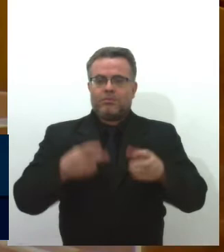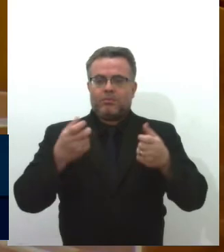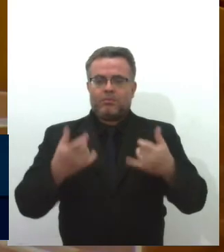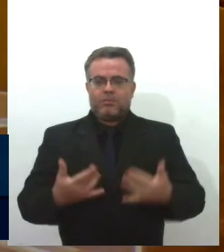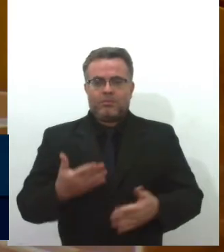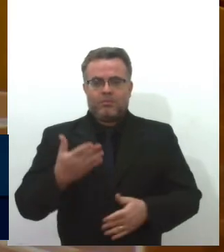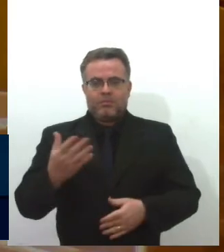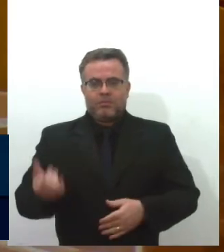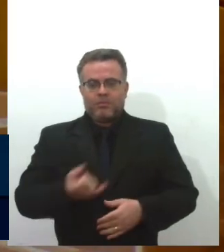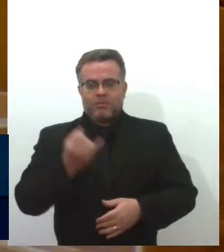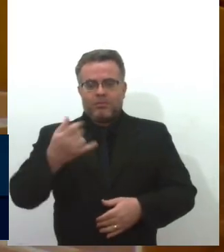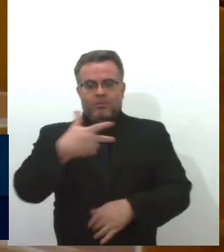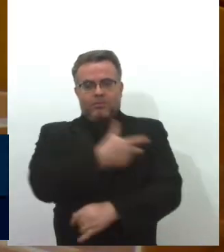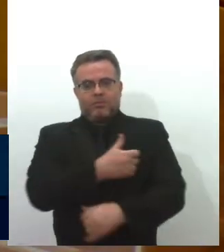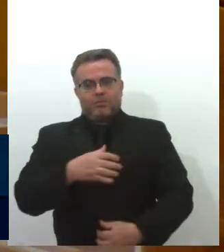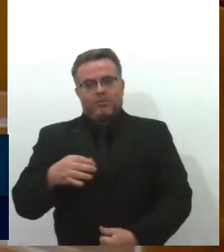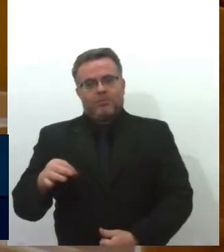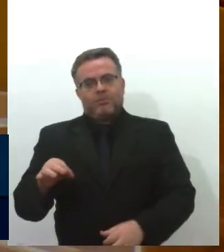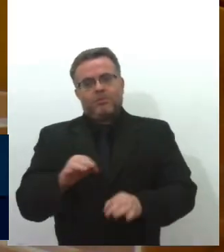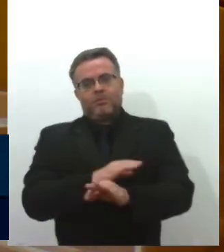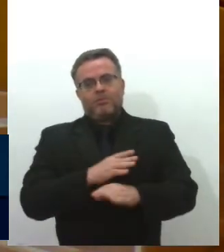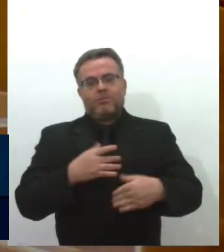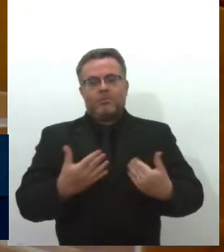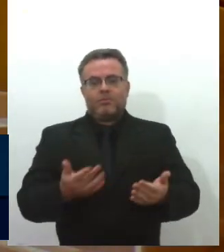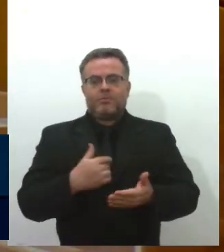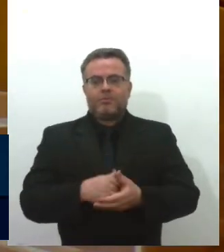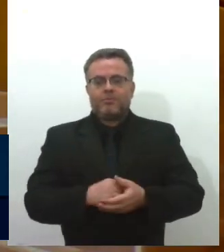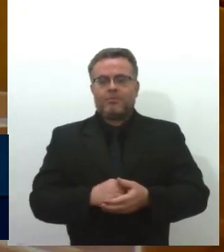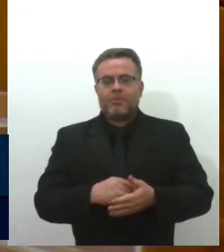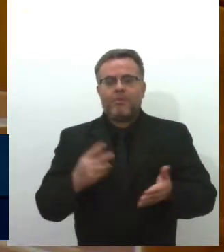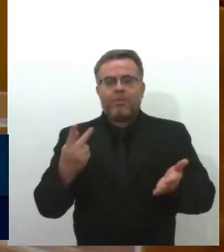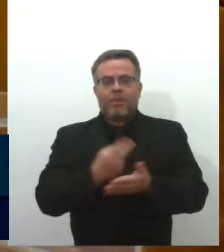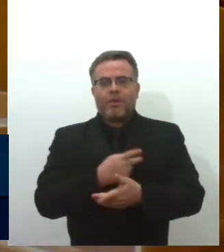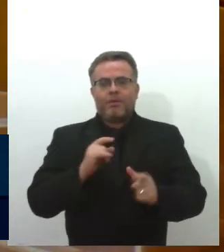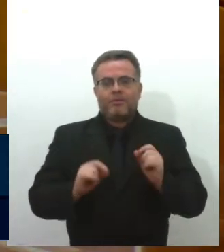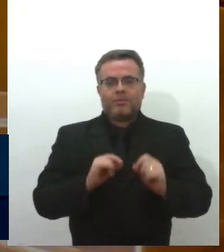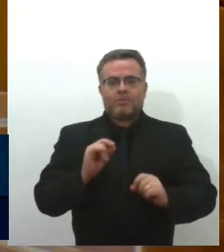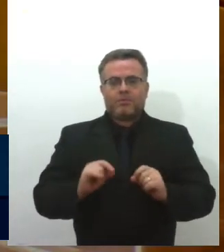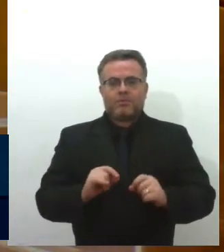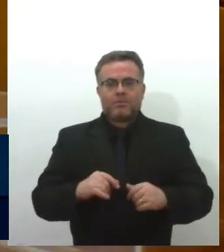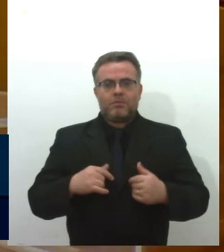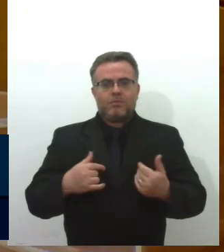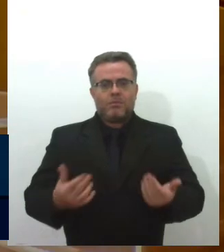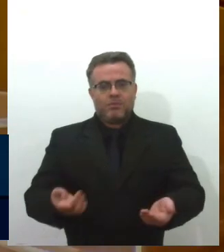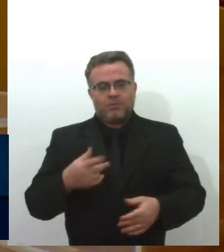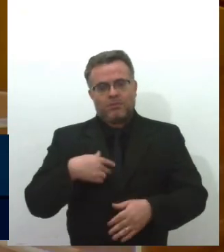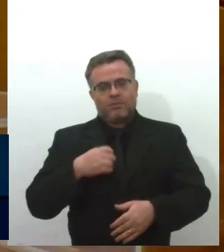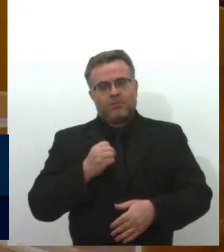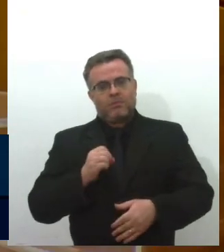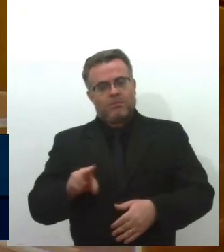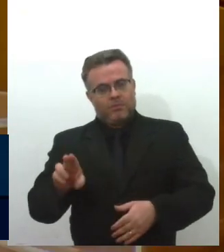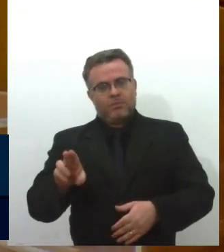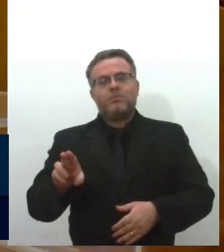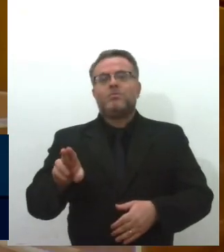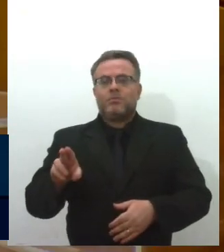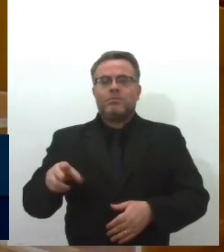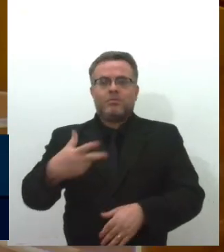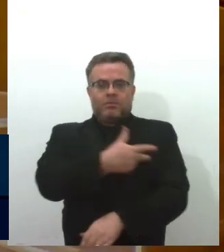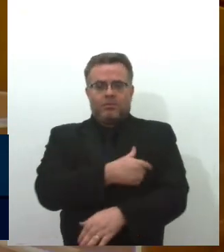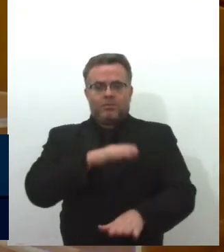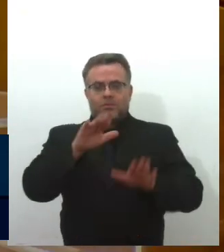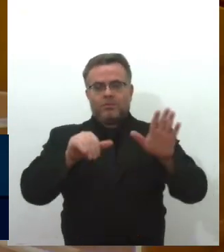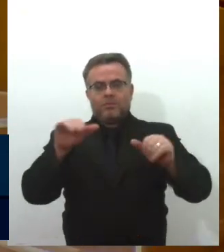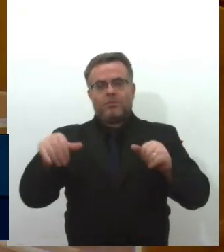da importância da vacina, postei hoje, coincidentemente, senhor presidente, meu filho se vacinando e chamando as crianças para se vacinar, chamando a